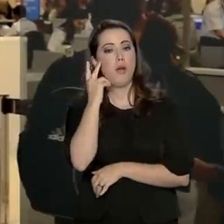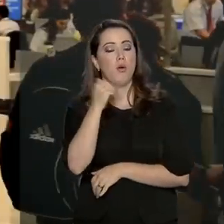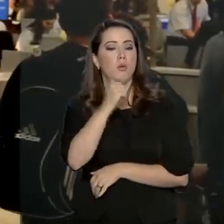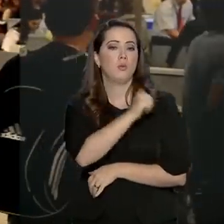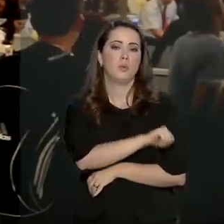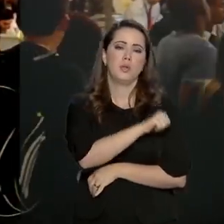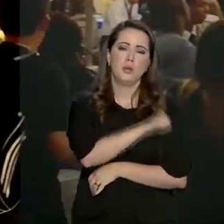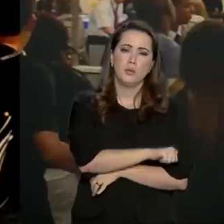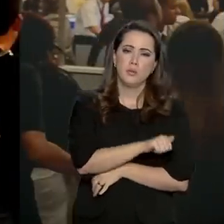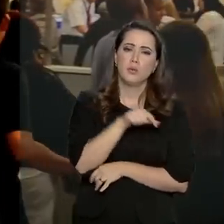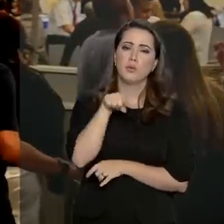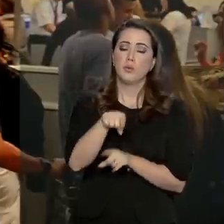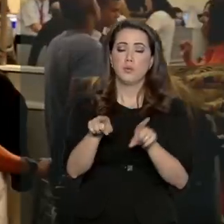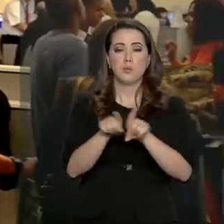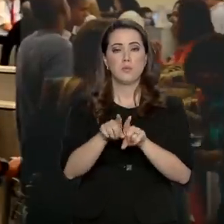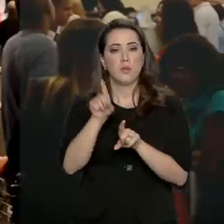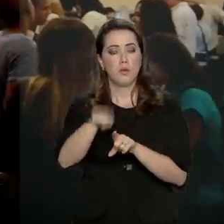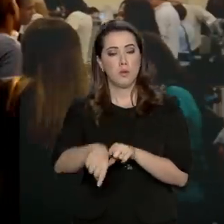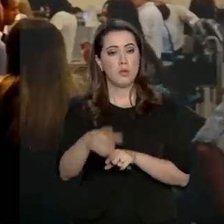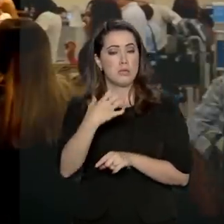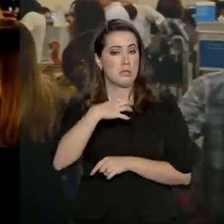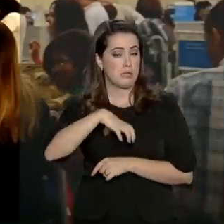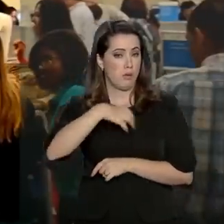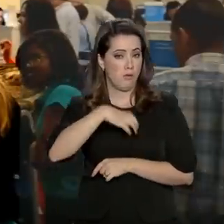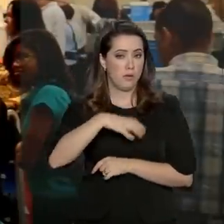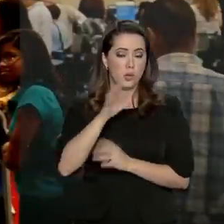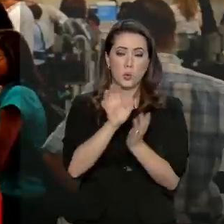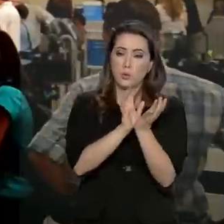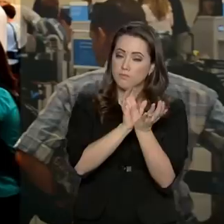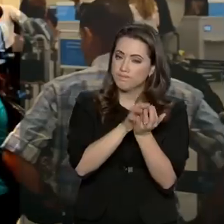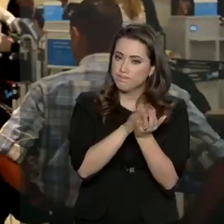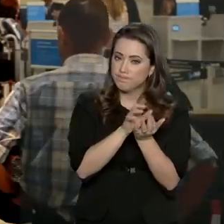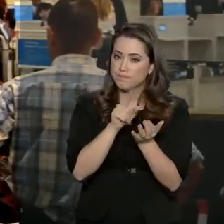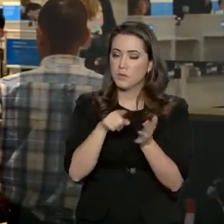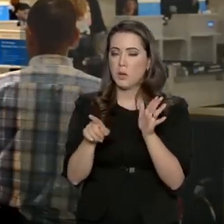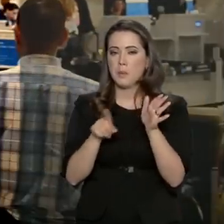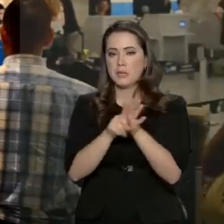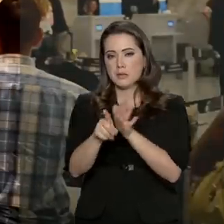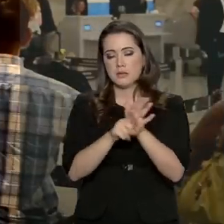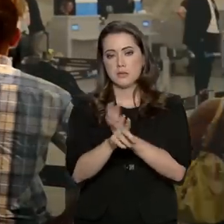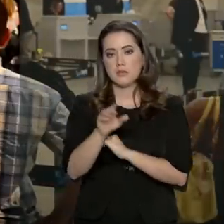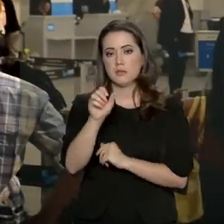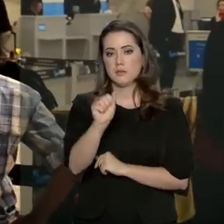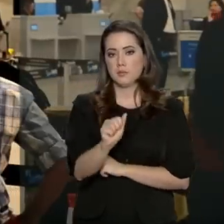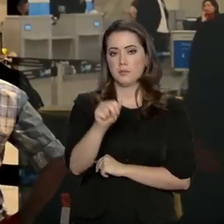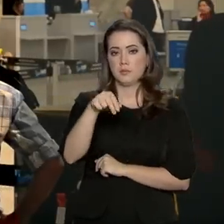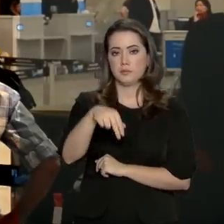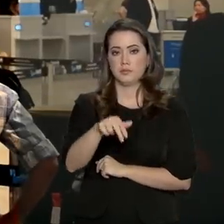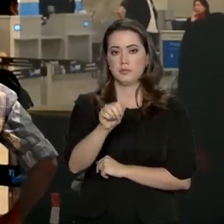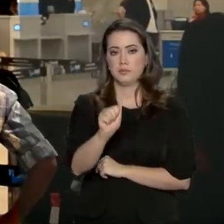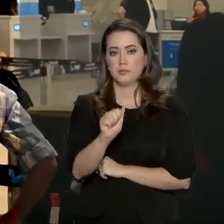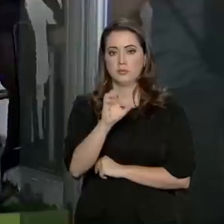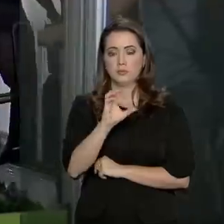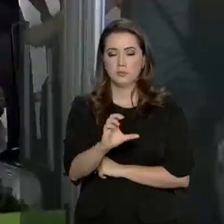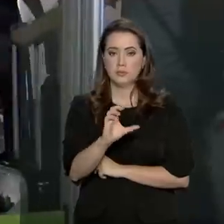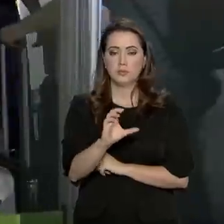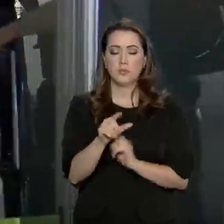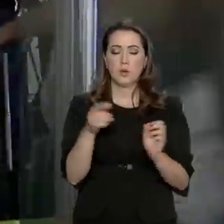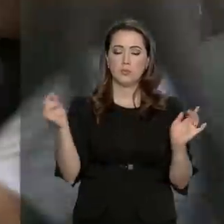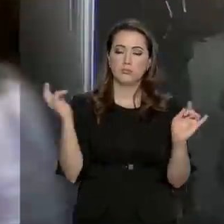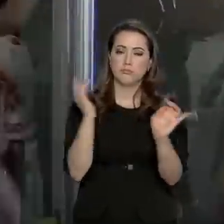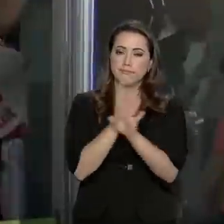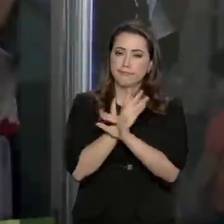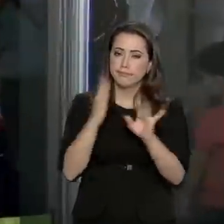Dumont, Guarulhos, Congonhas, Salvador e Recife, segundo a ANAC, Agência Nacional de Aviação Civil, o